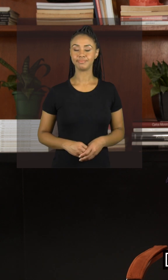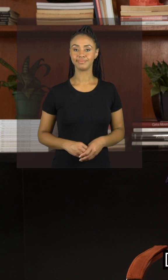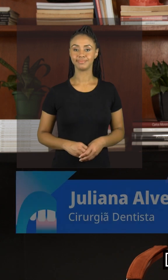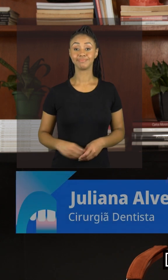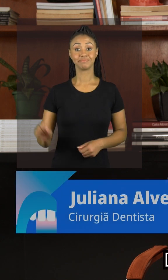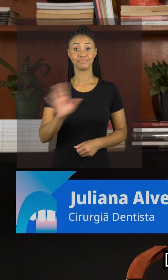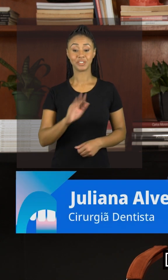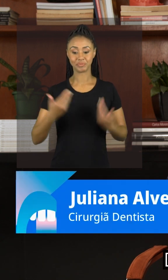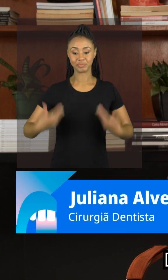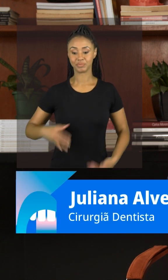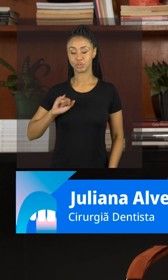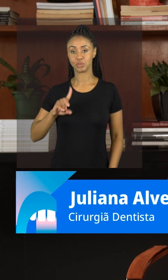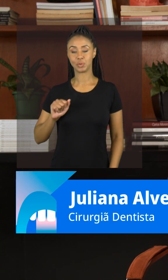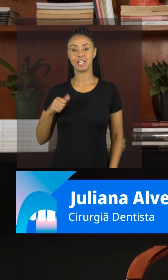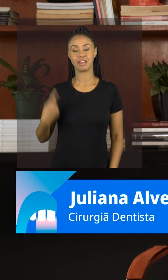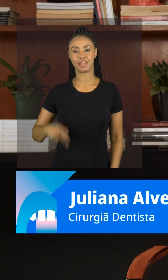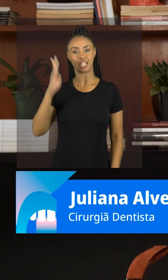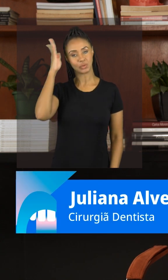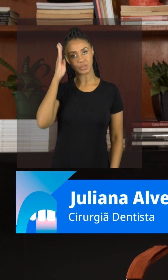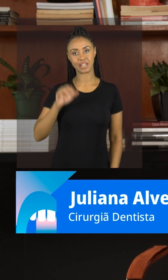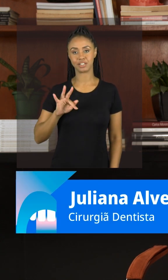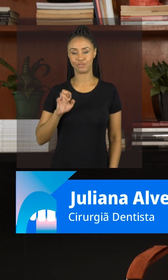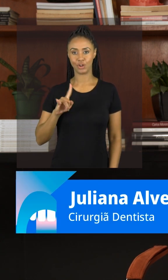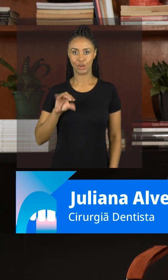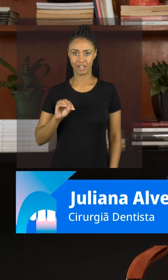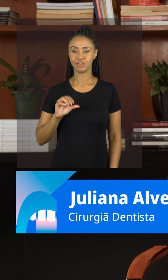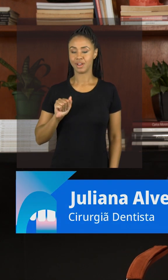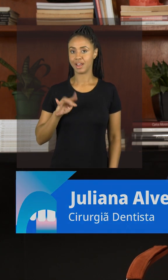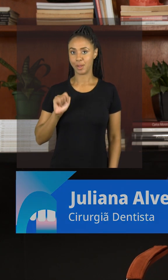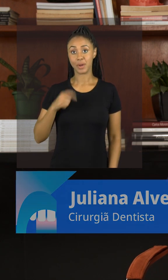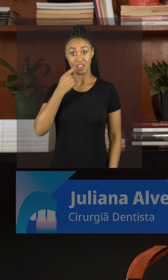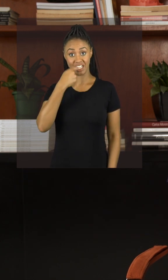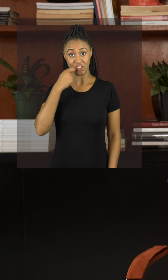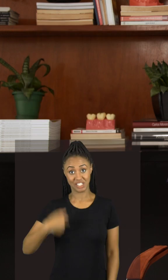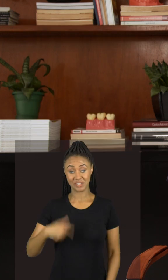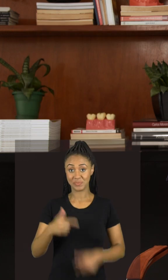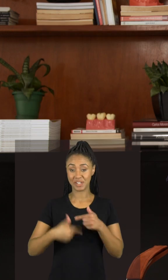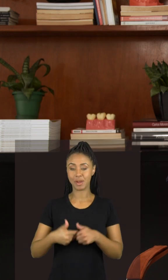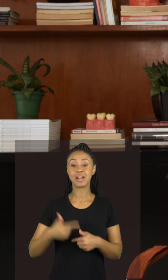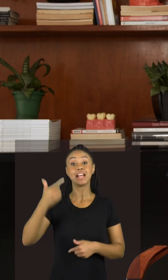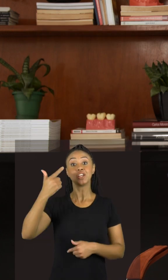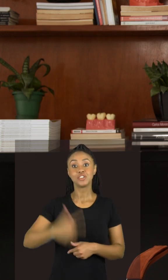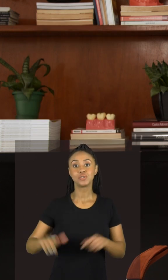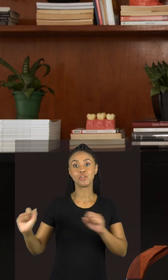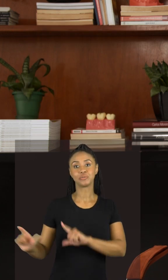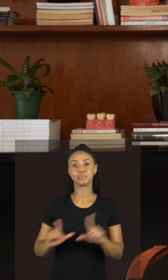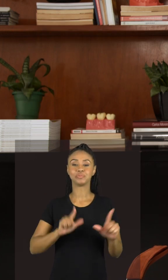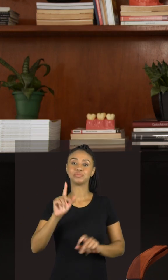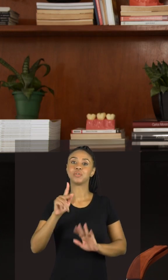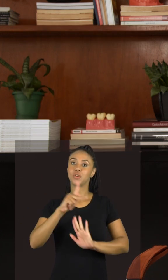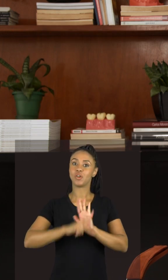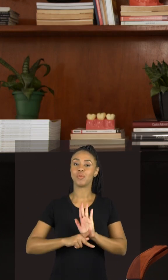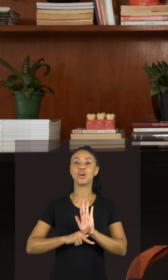Olá, eu sou a Juliana, dentista do Sesc Florencio de Abreu. Estou aqui trazendo mais uma edição do nosso